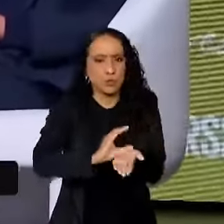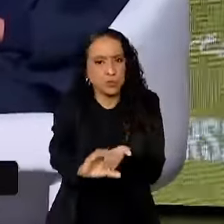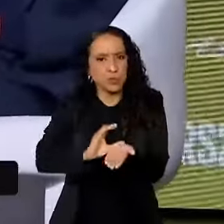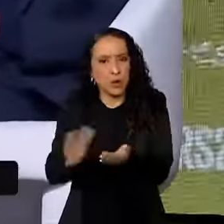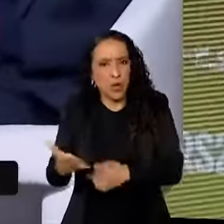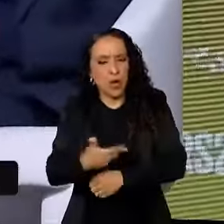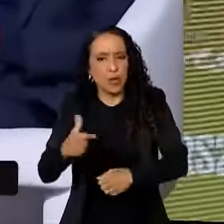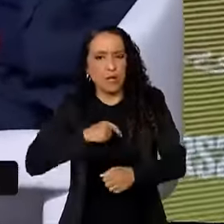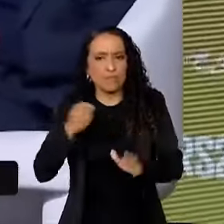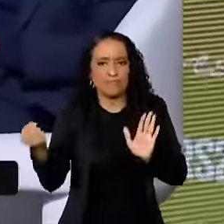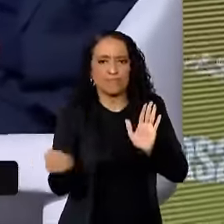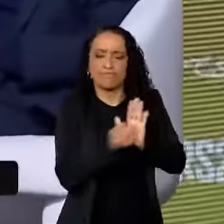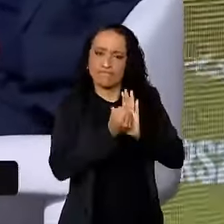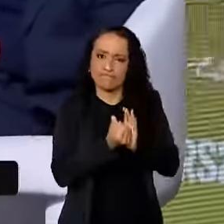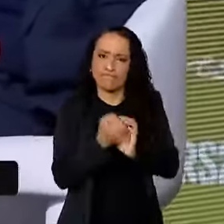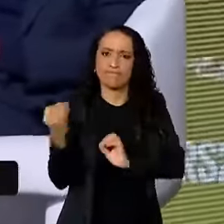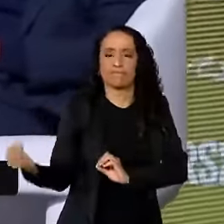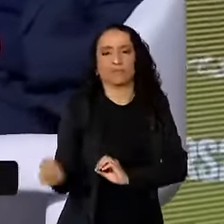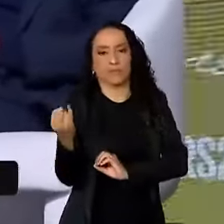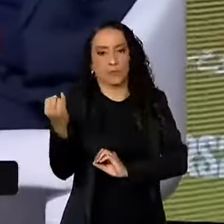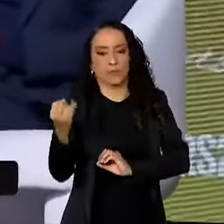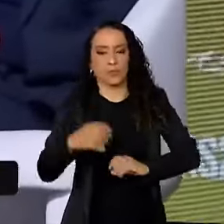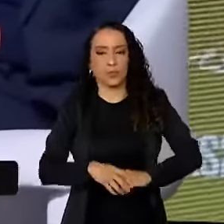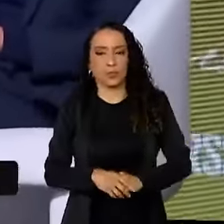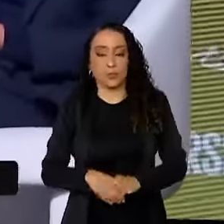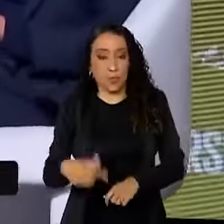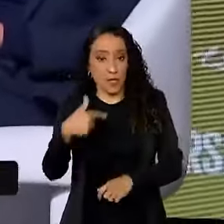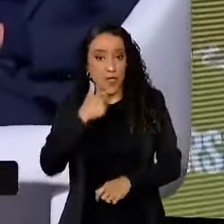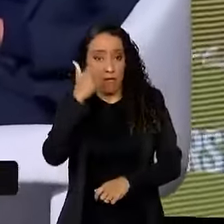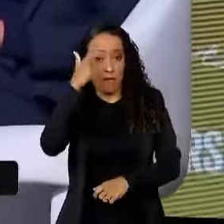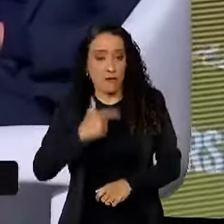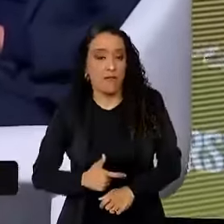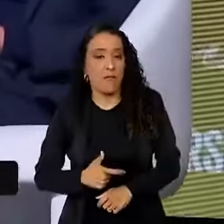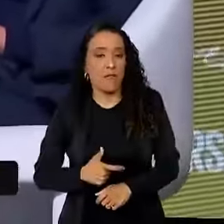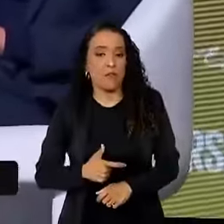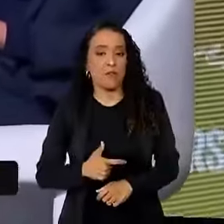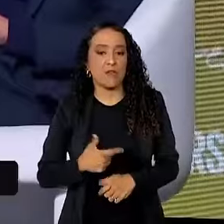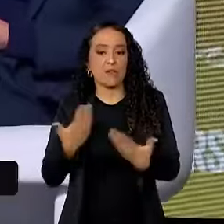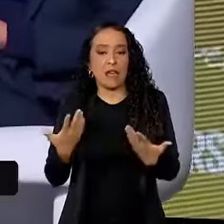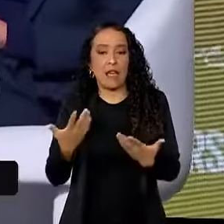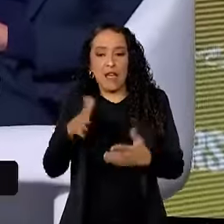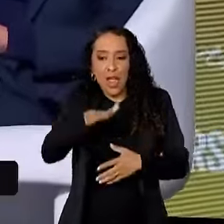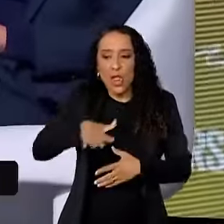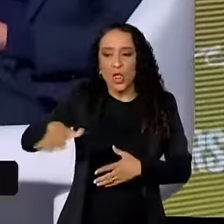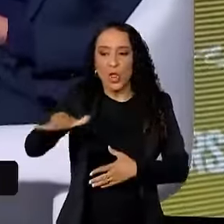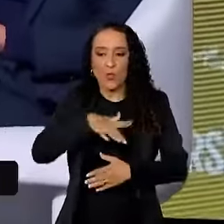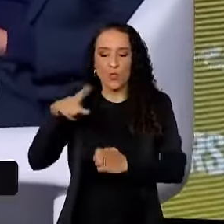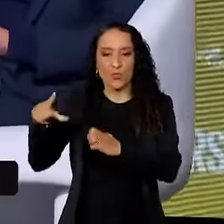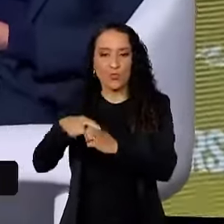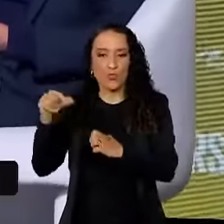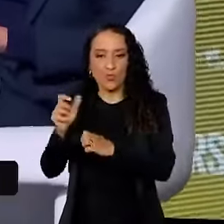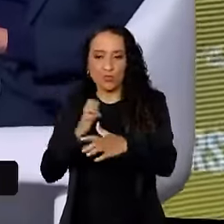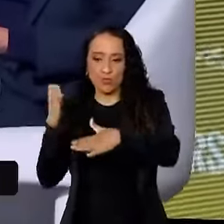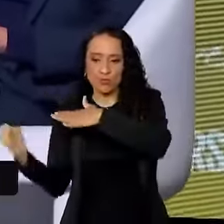que têm um impacto muito grande. E eu, vindo do mundo empresarial,